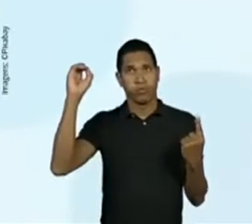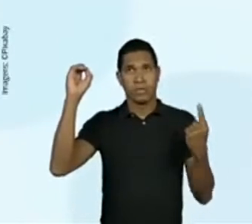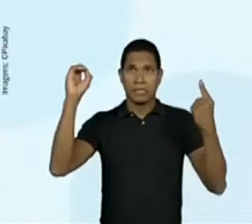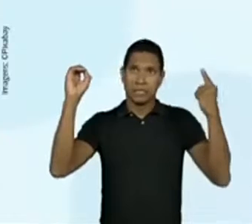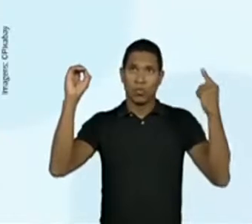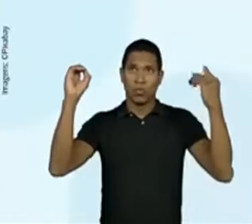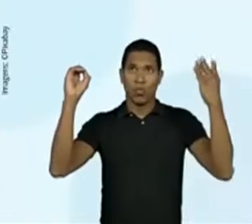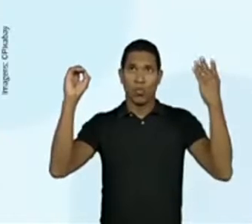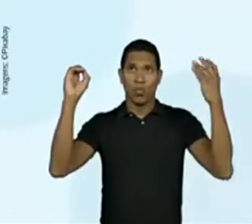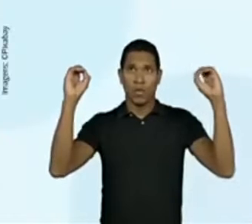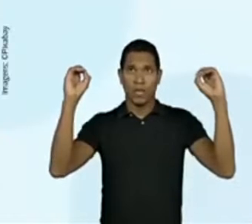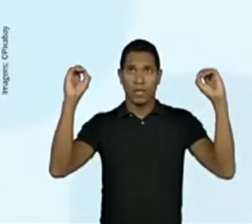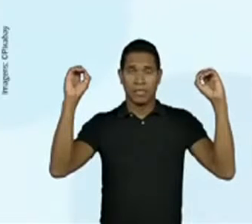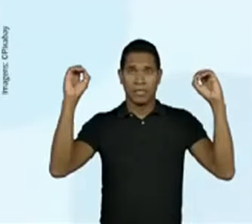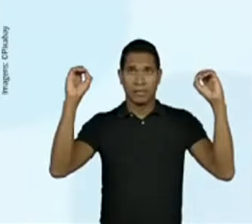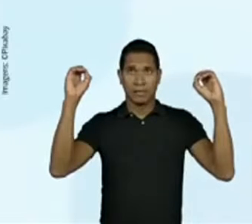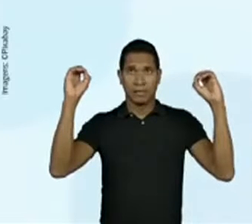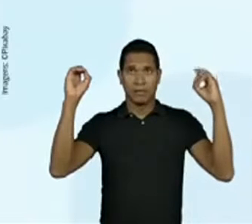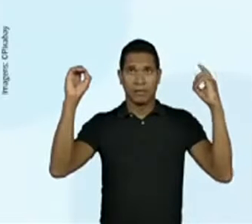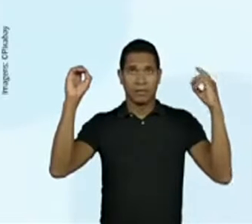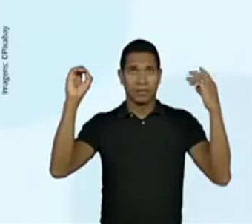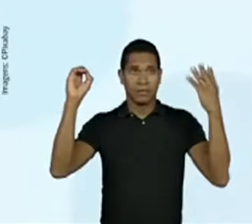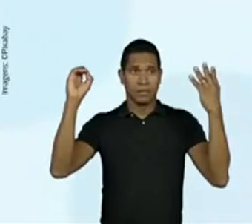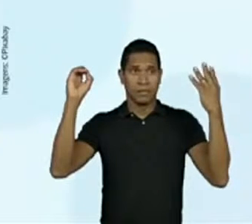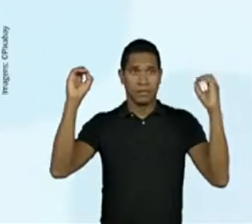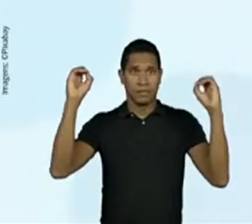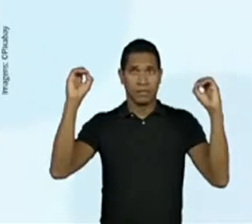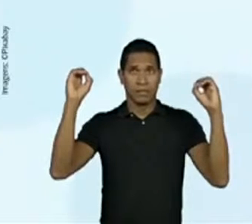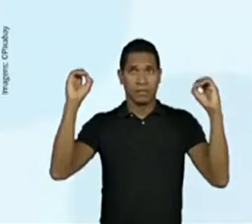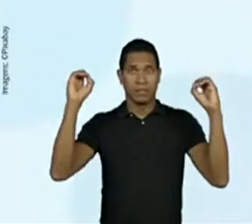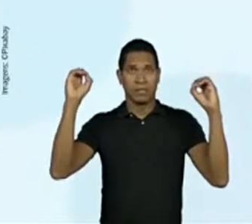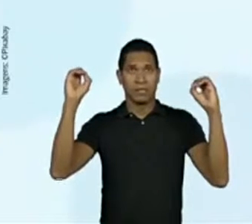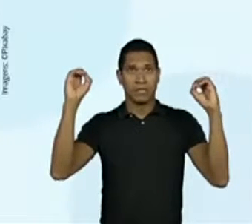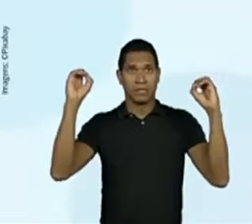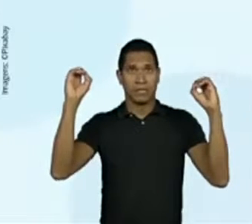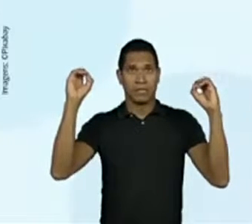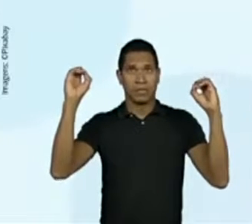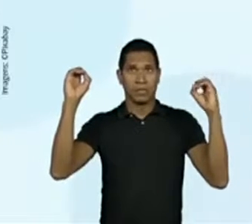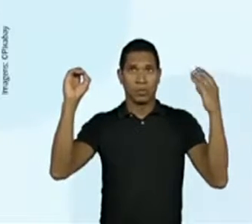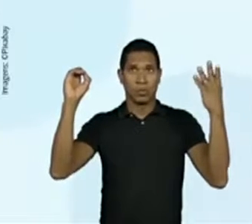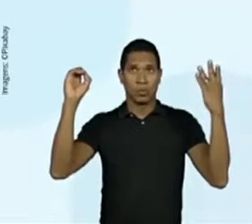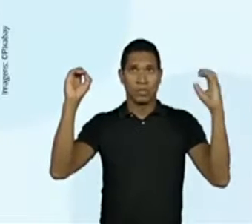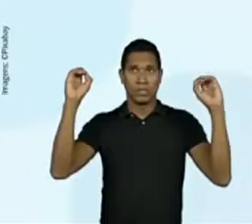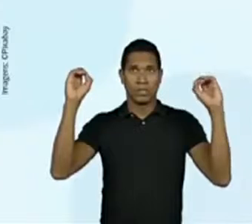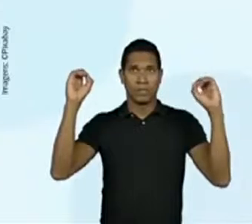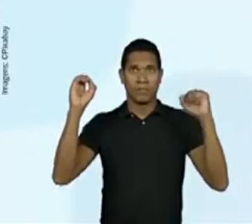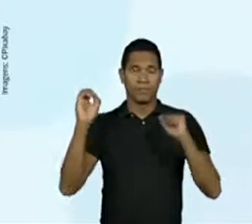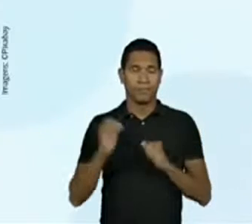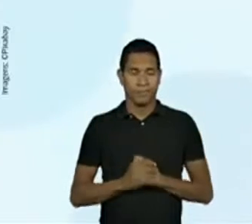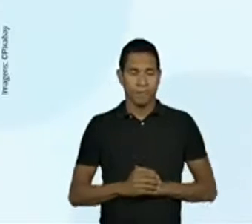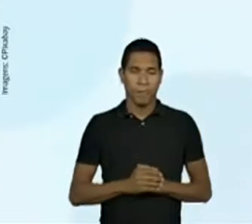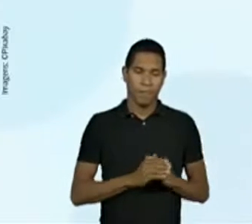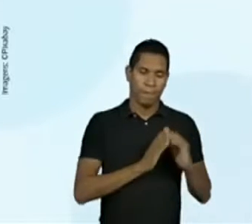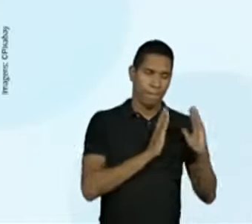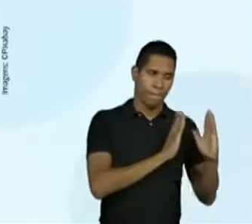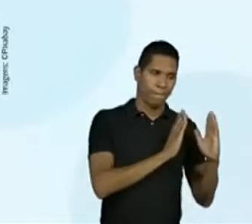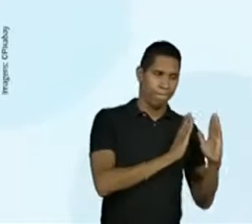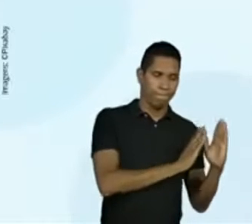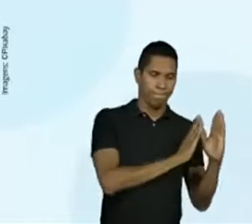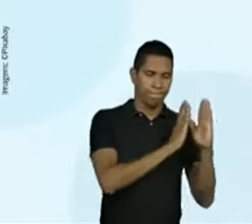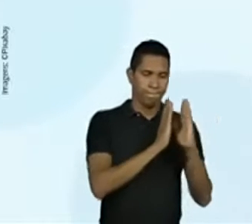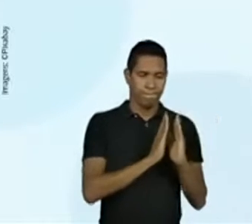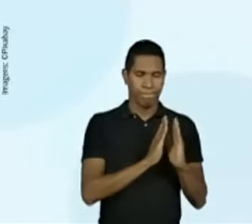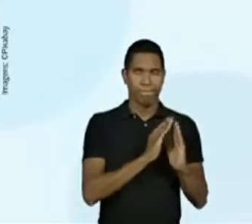De 4 em 4. Já disseram ali, a Proisolete disse que o anterior é 36 graus Celsius.